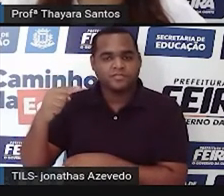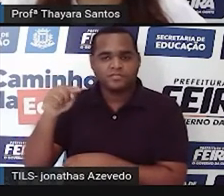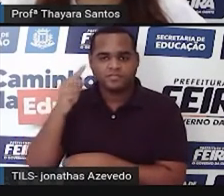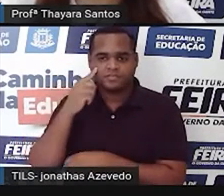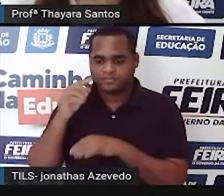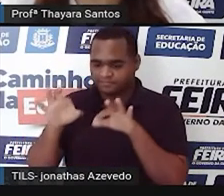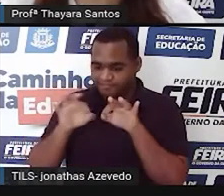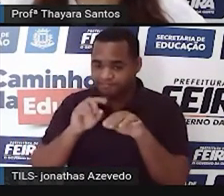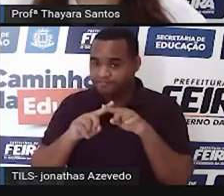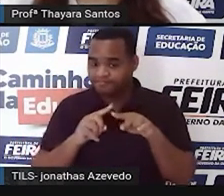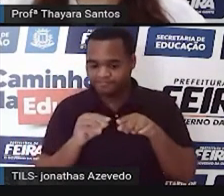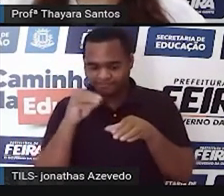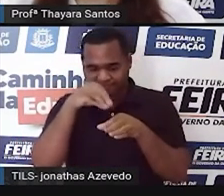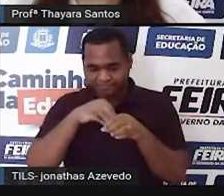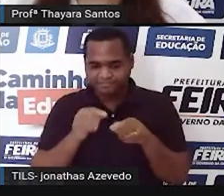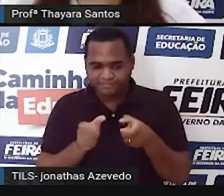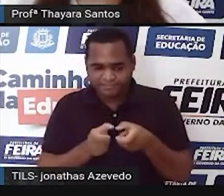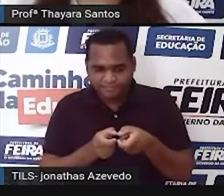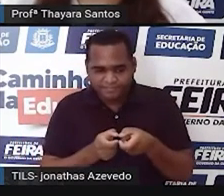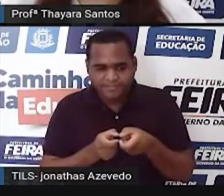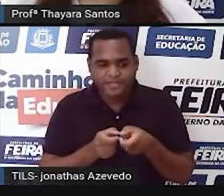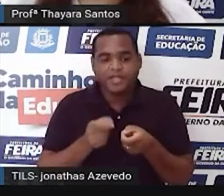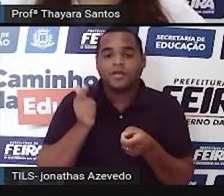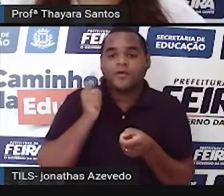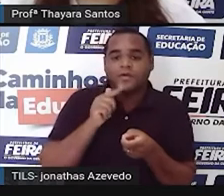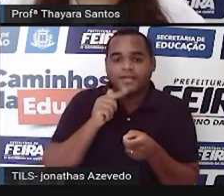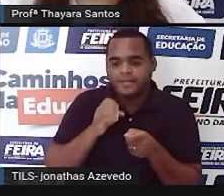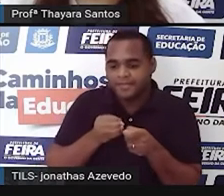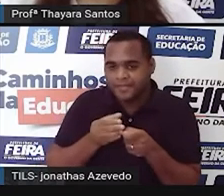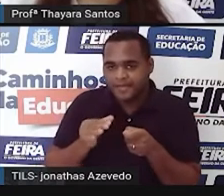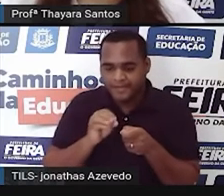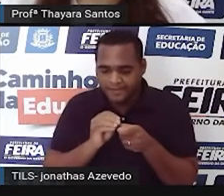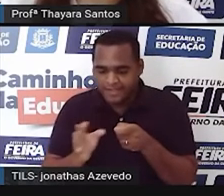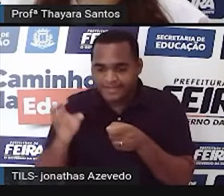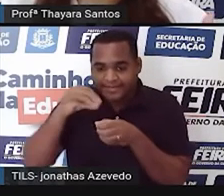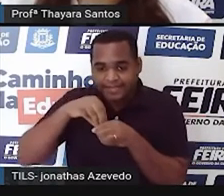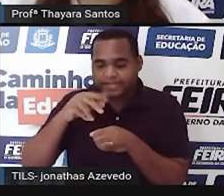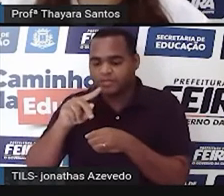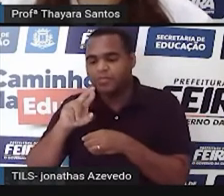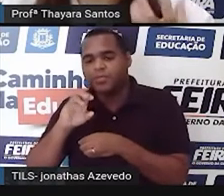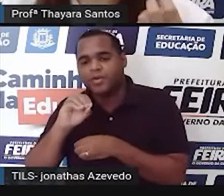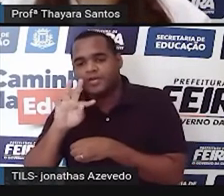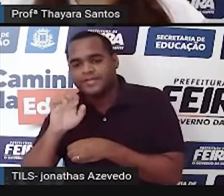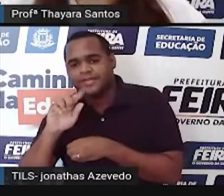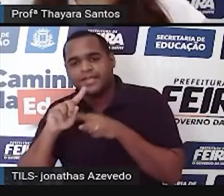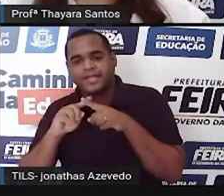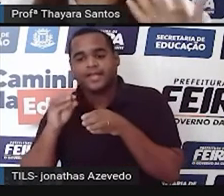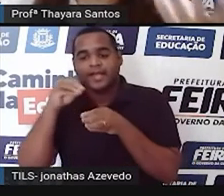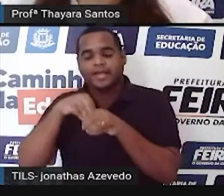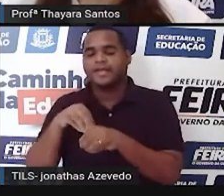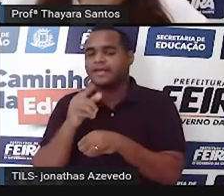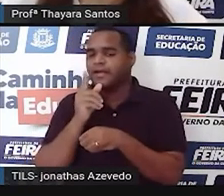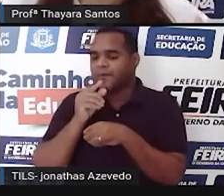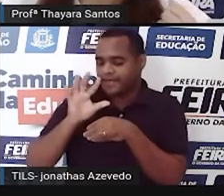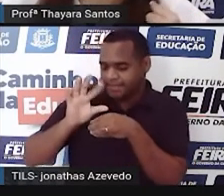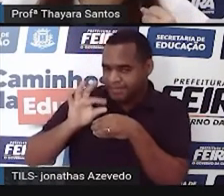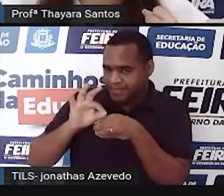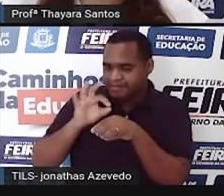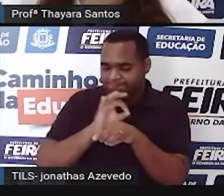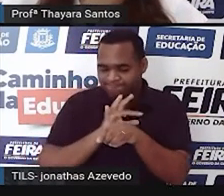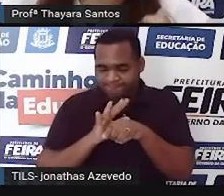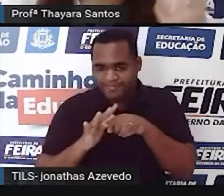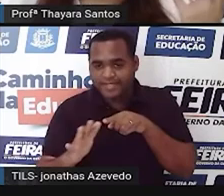é produzido no testículo, aí aqui passa pela vesícula seminal e pela próstata, ganha esse líquido seminal que vai ajudar ele na